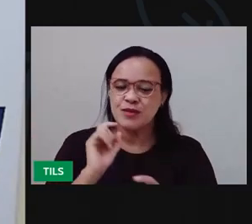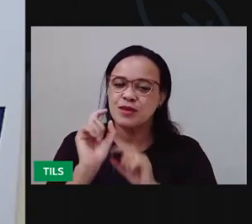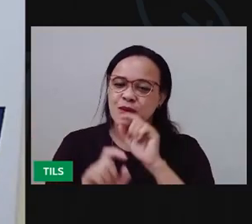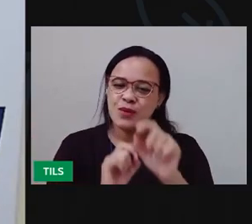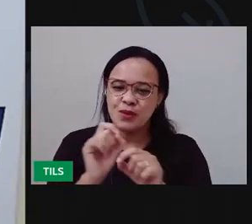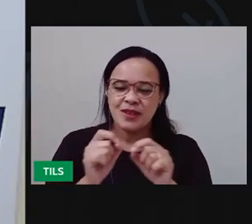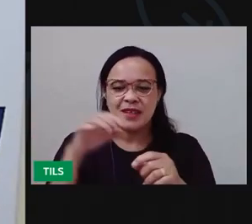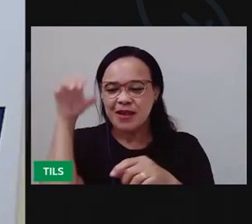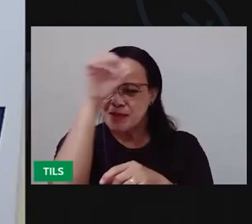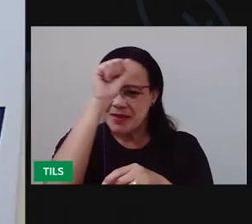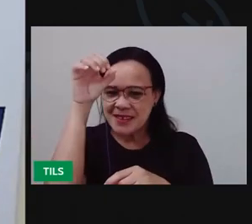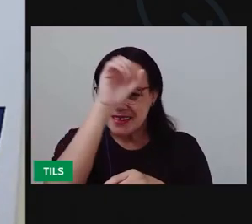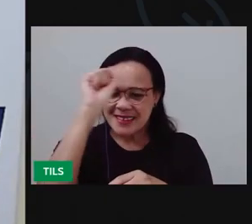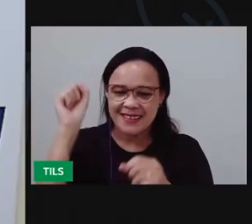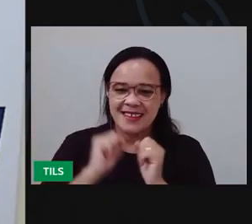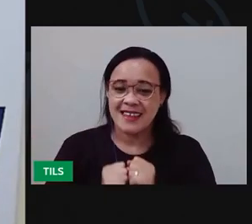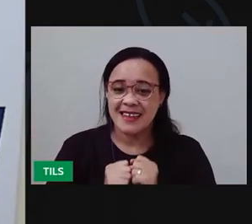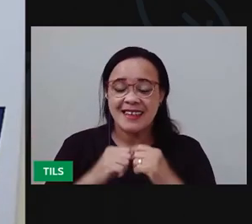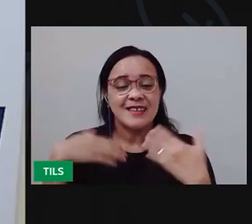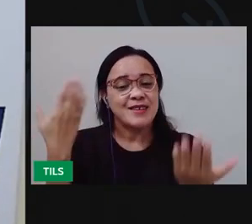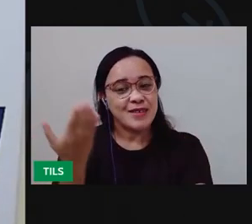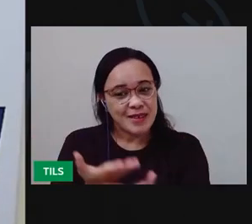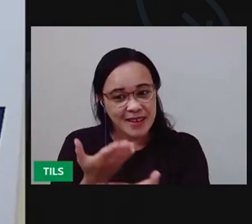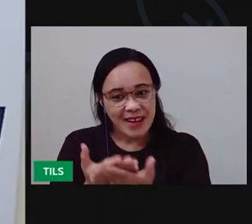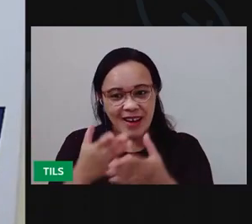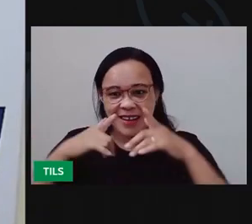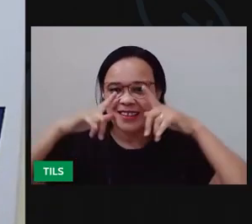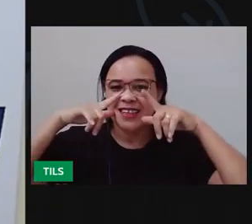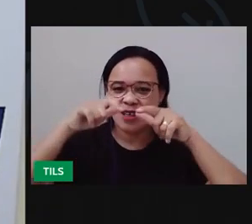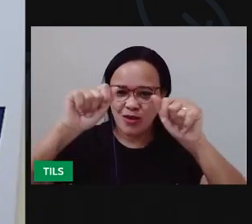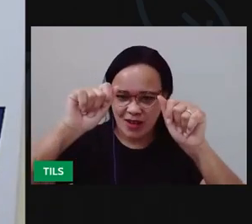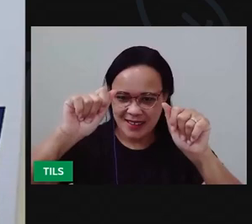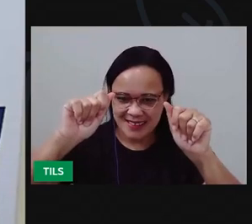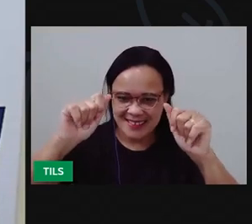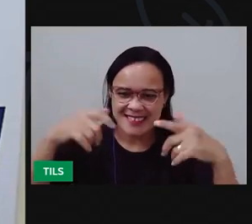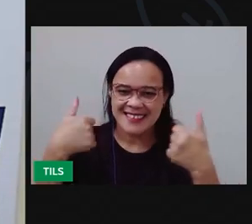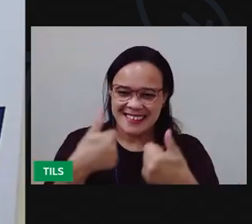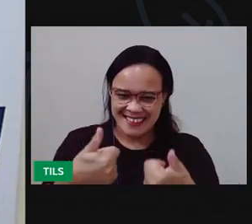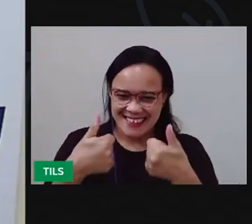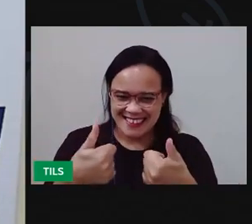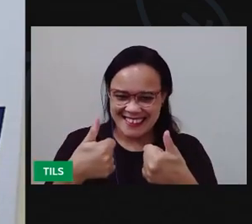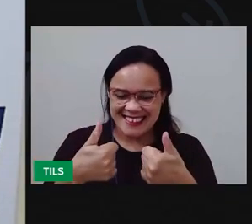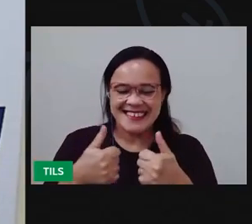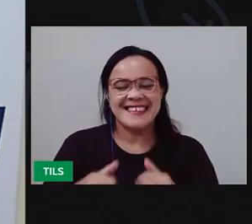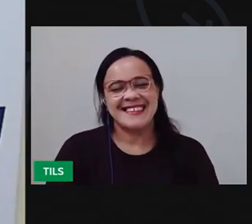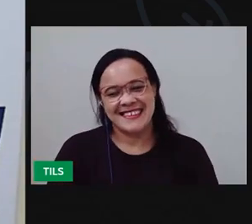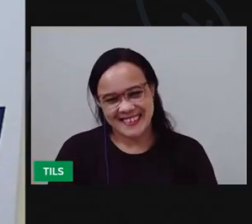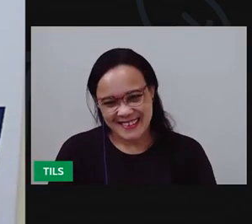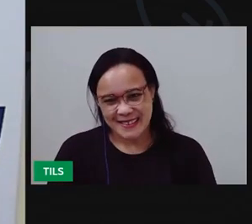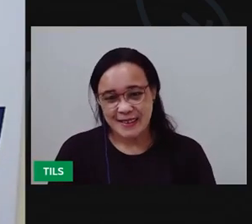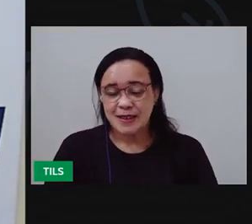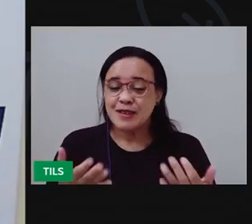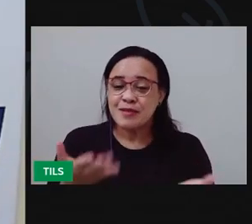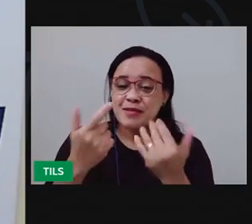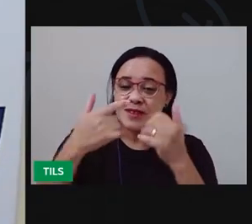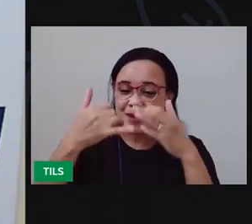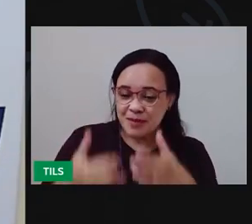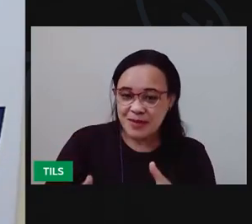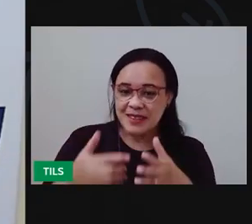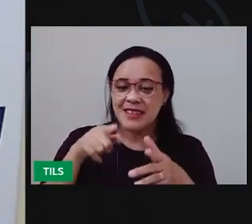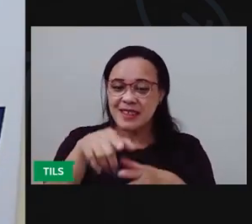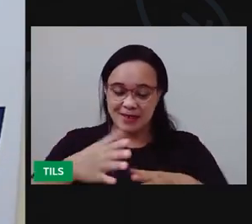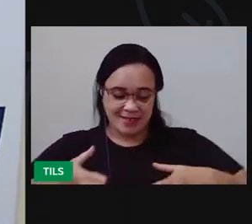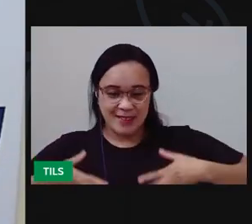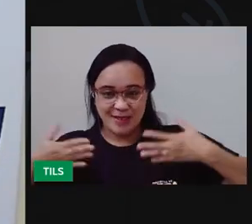aprendizagens com a aula de linguagem. É isso aí! Conta para mim, você está